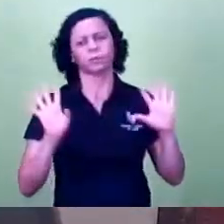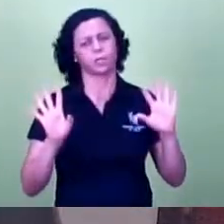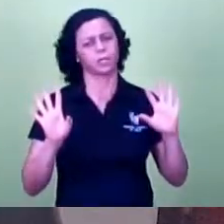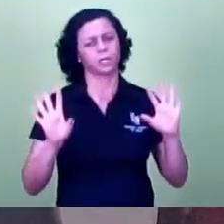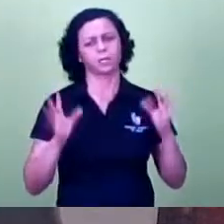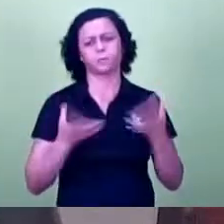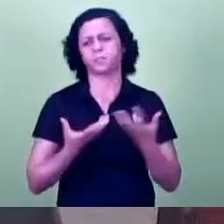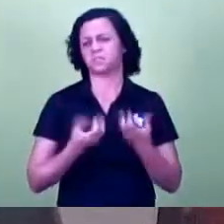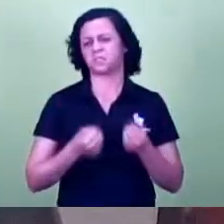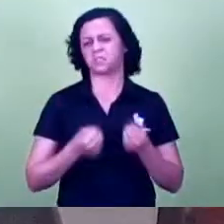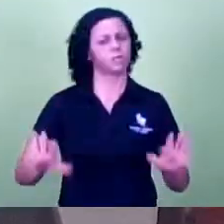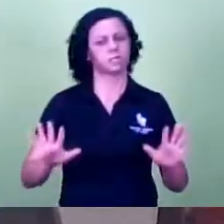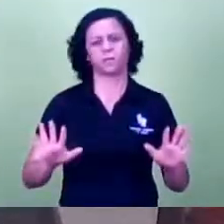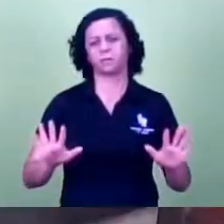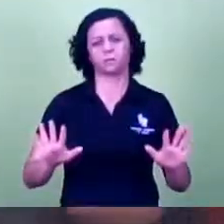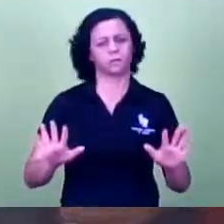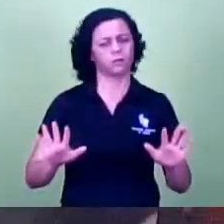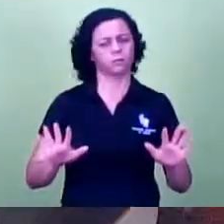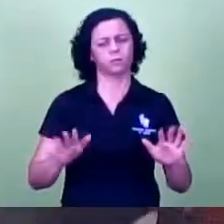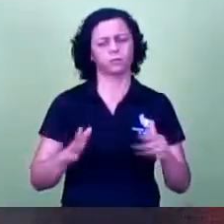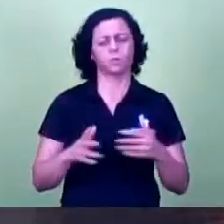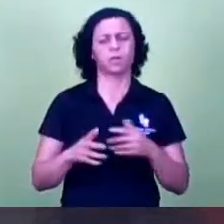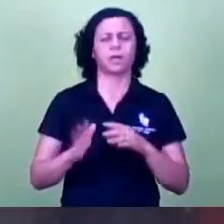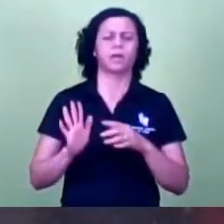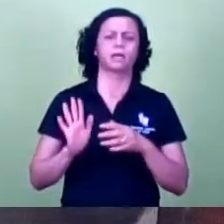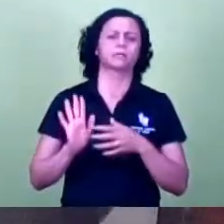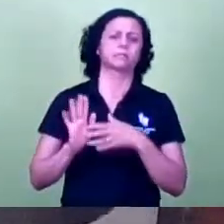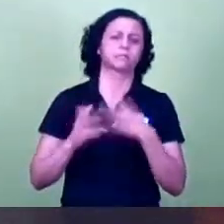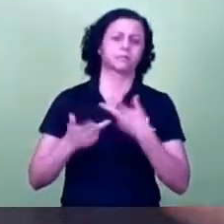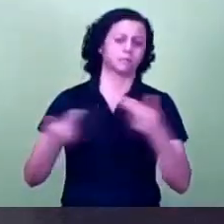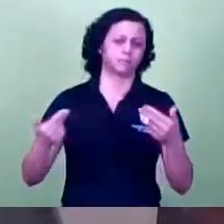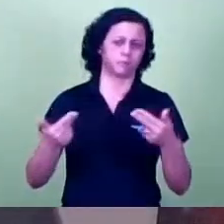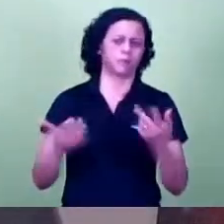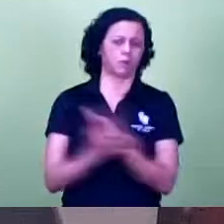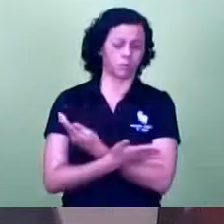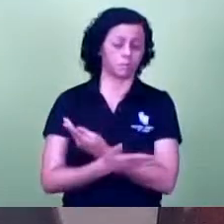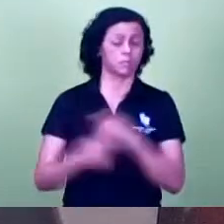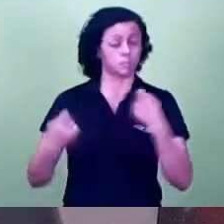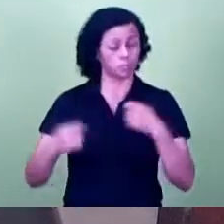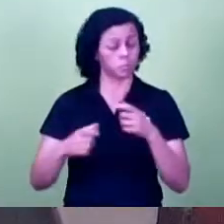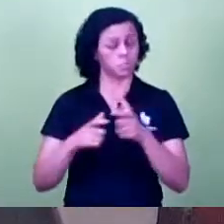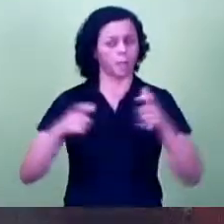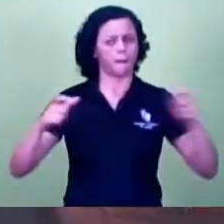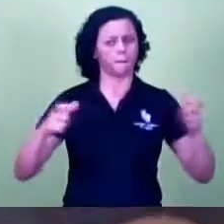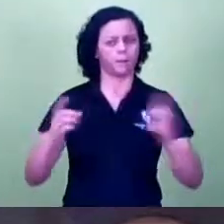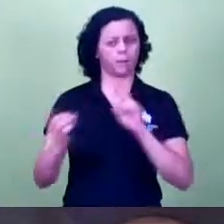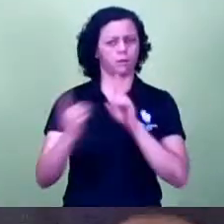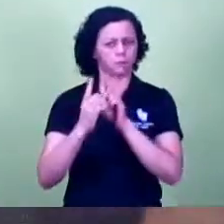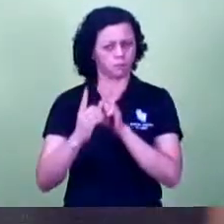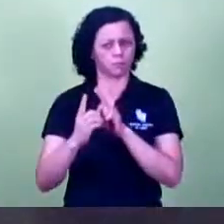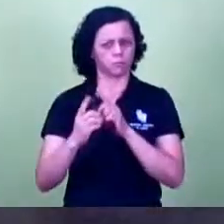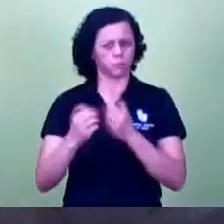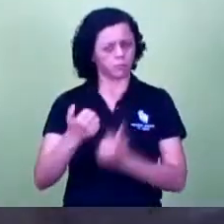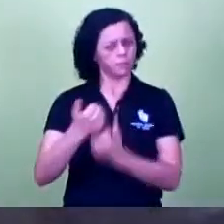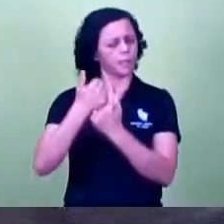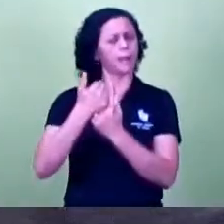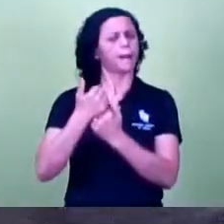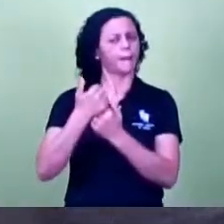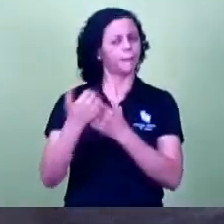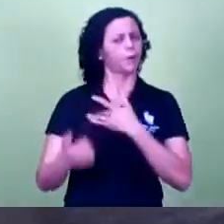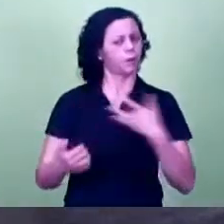ampliar né os atendimentos e dar mais assistência na saúde não a gente aí está retirando